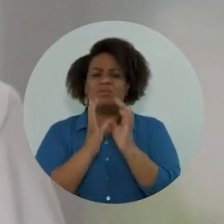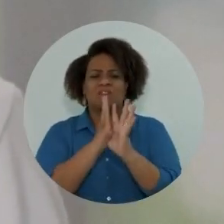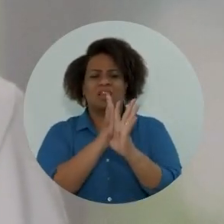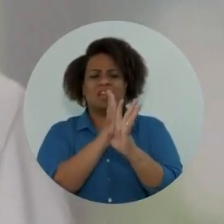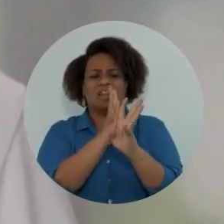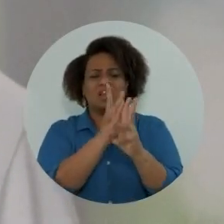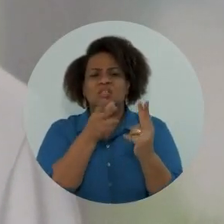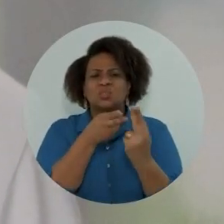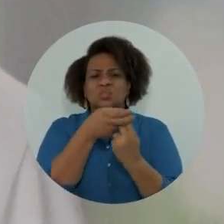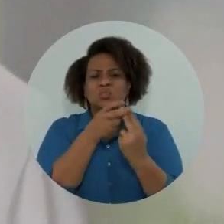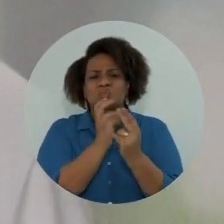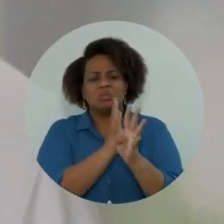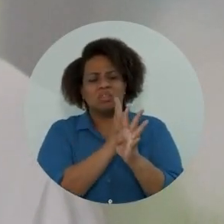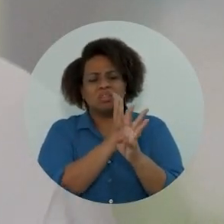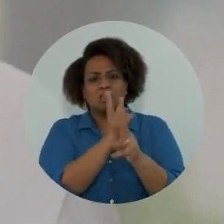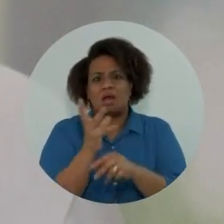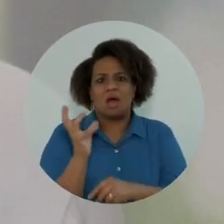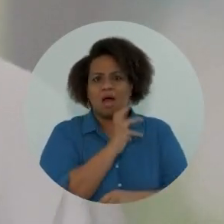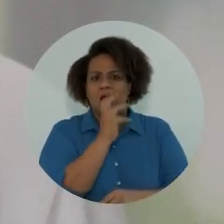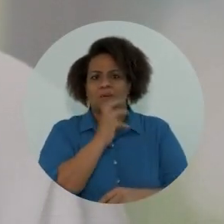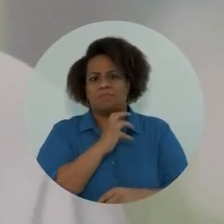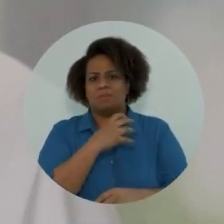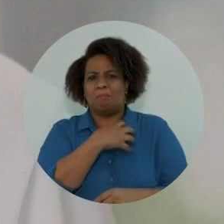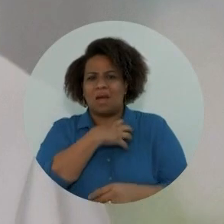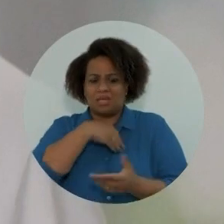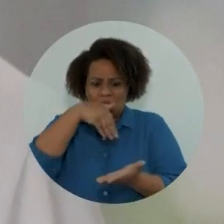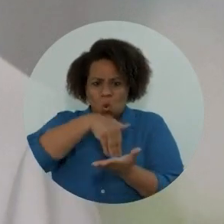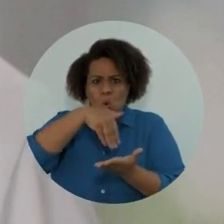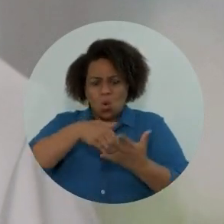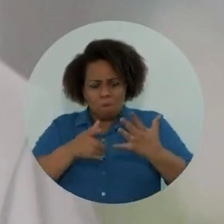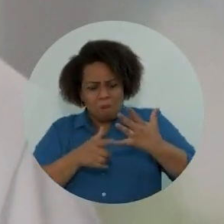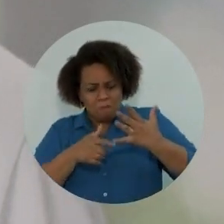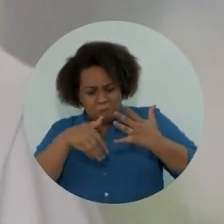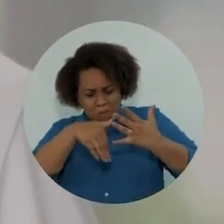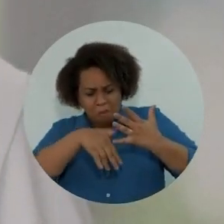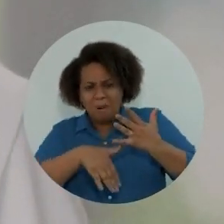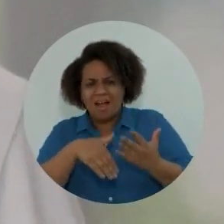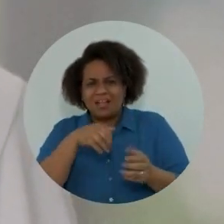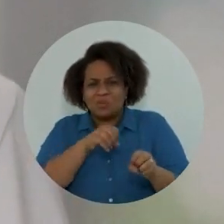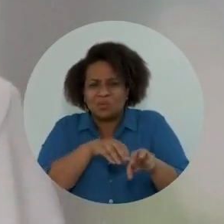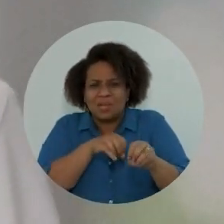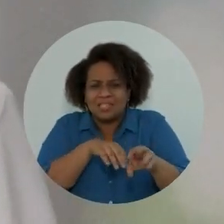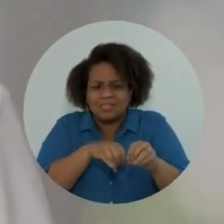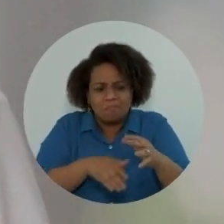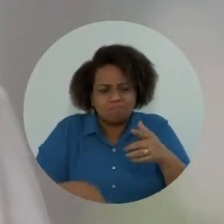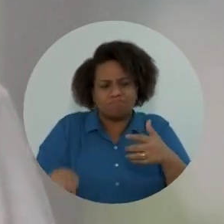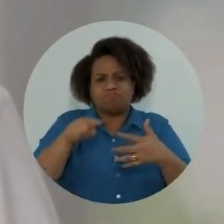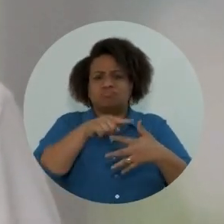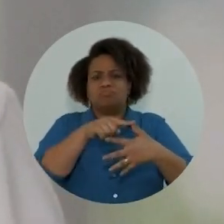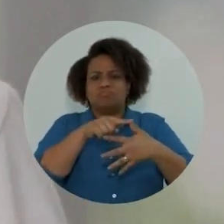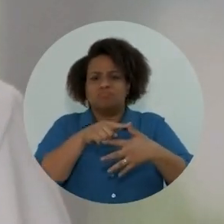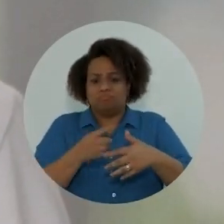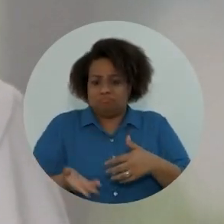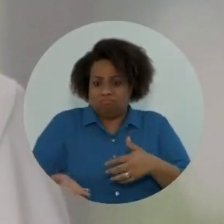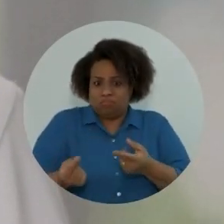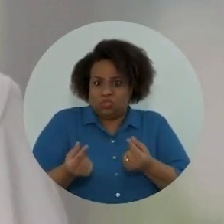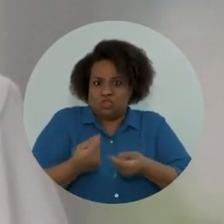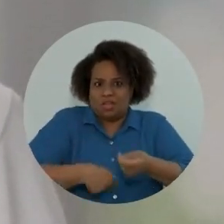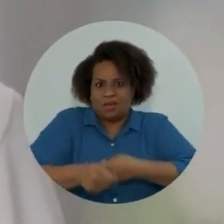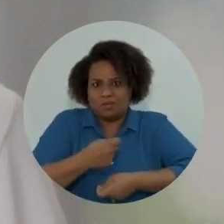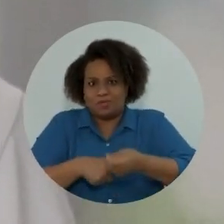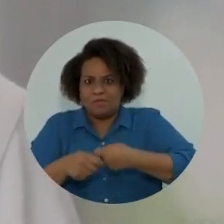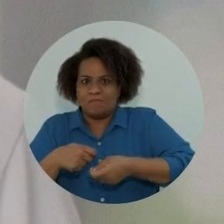saúde. Que tirou a Bahia dos últimos lugares na educação. Que acelerou a economia. Que trouxe mais oportunidades.